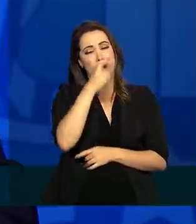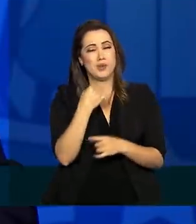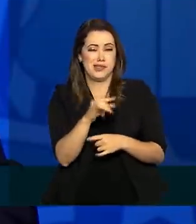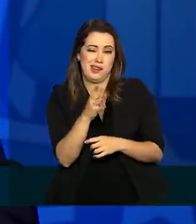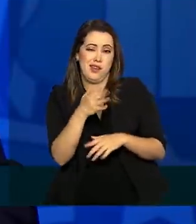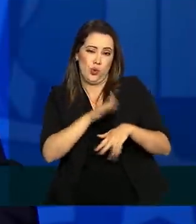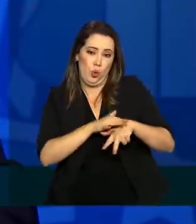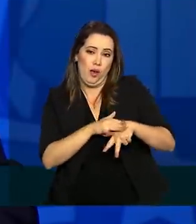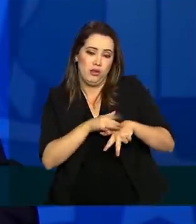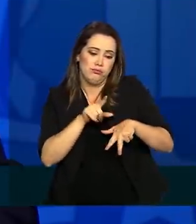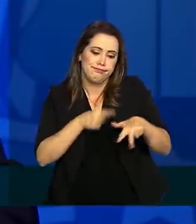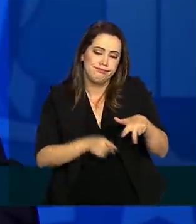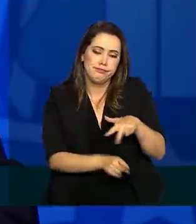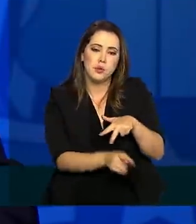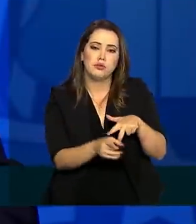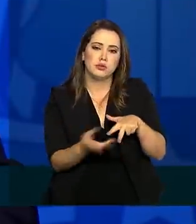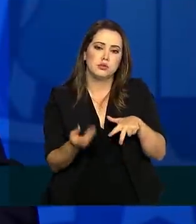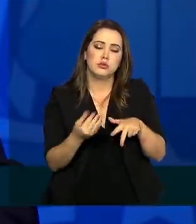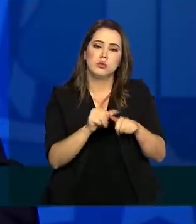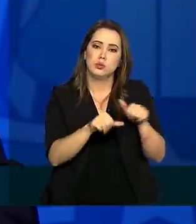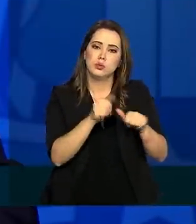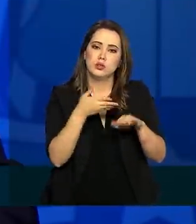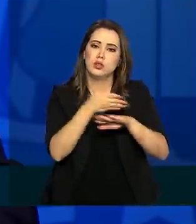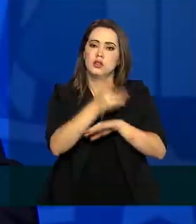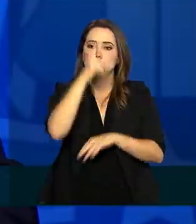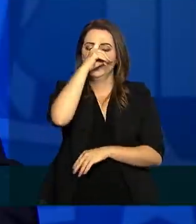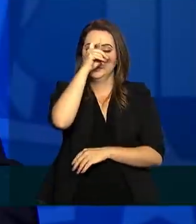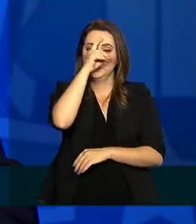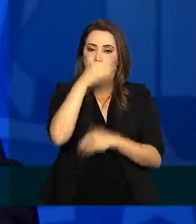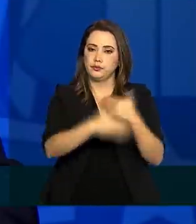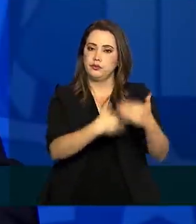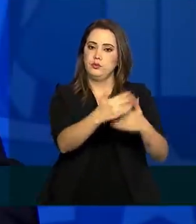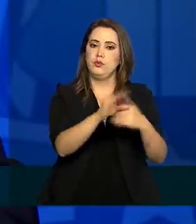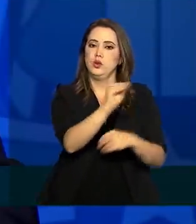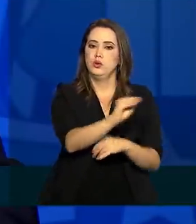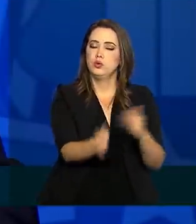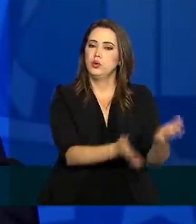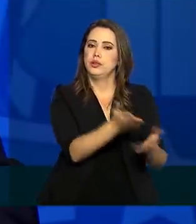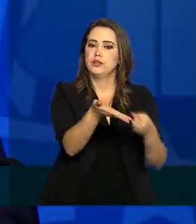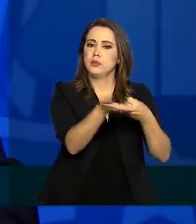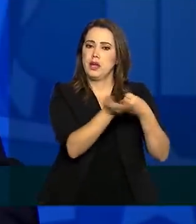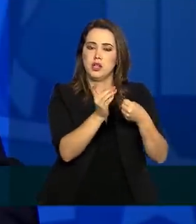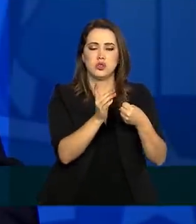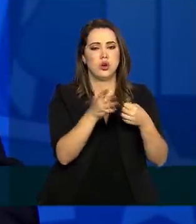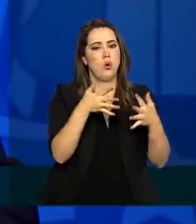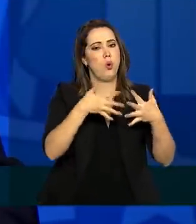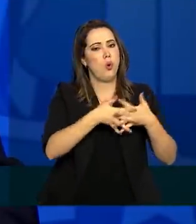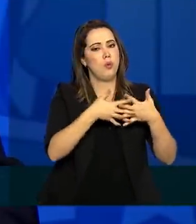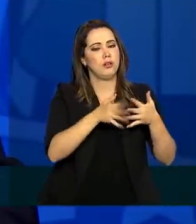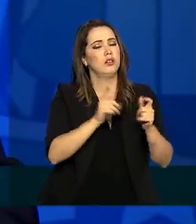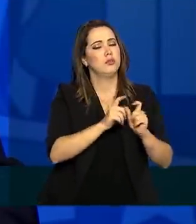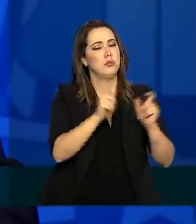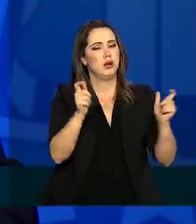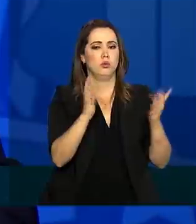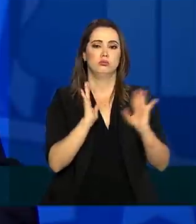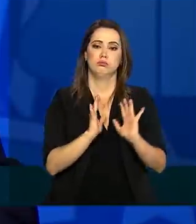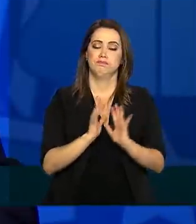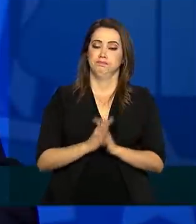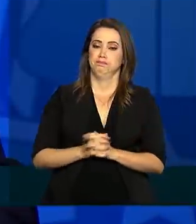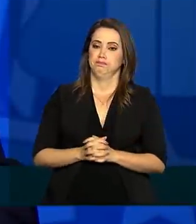uma cirurgia, entrando nos hospitais na atenção de média e alta complexidade, atenção especializada.